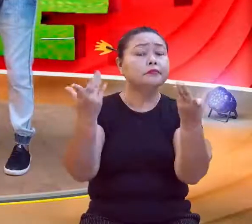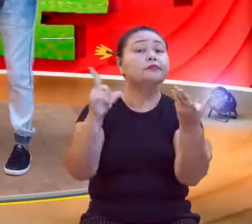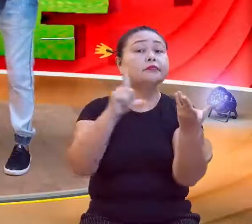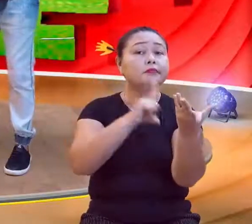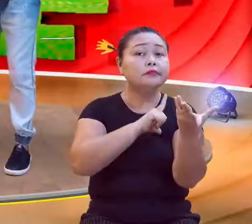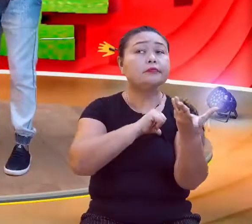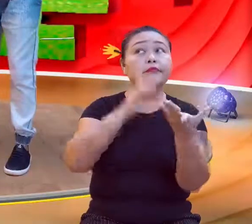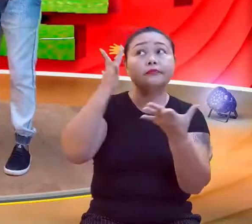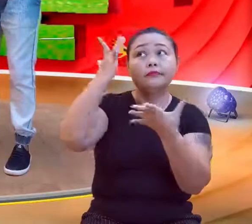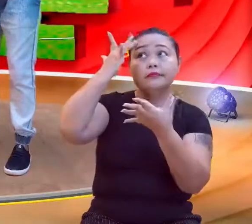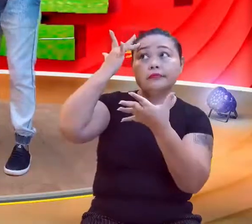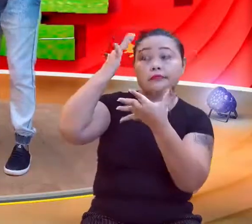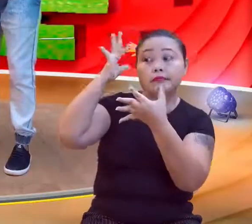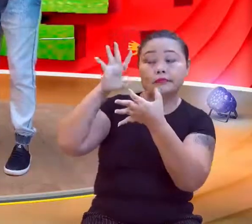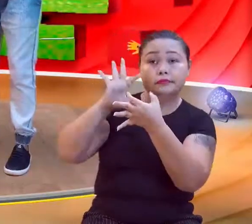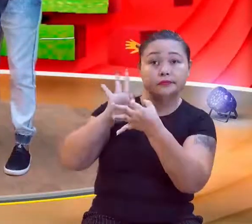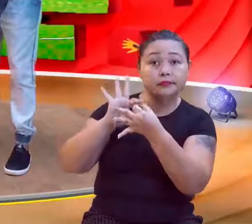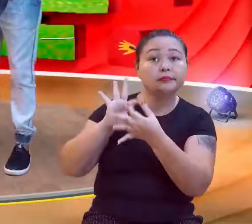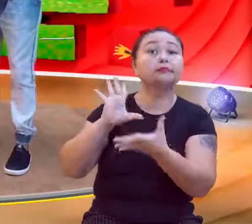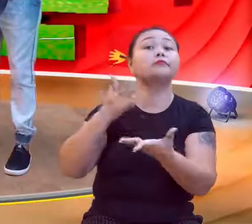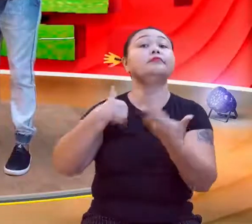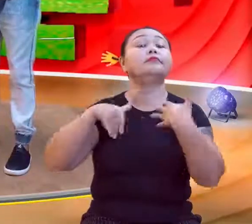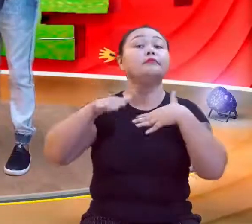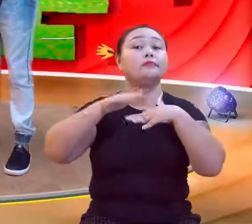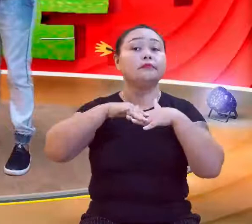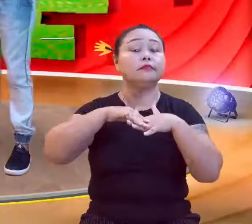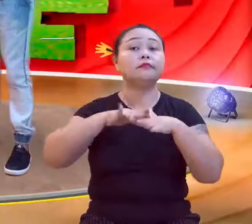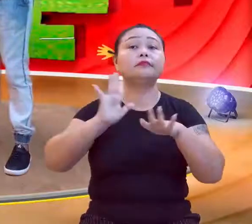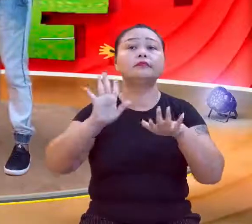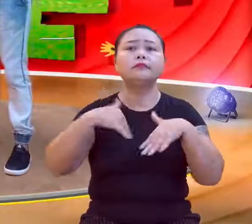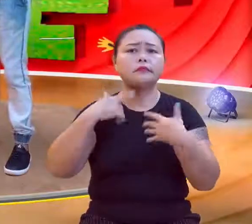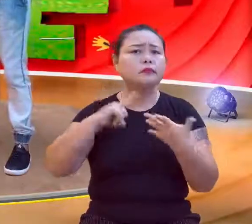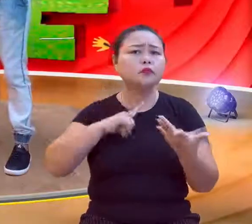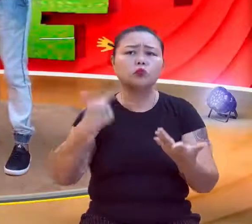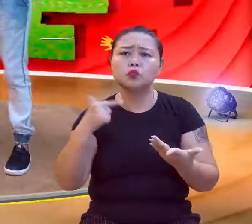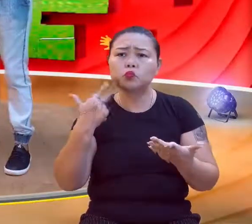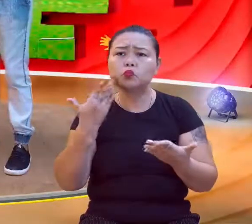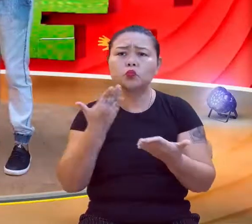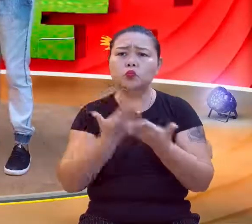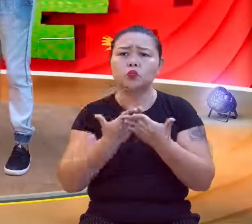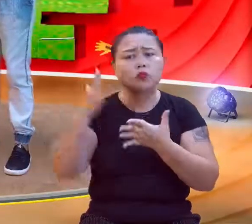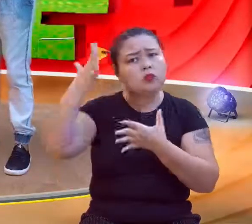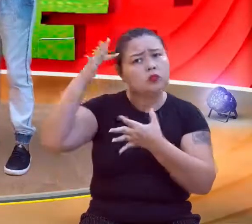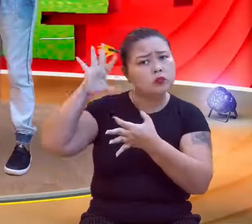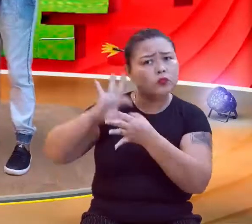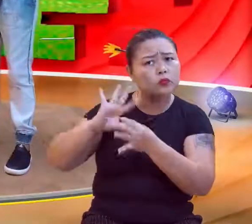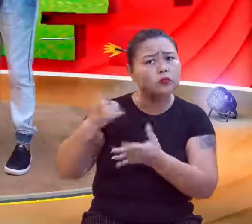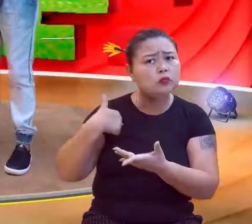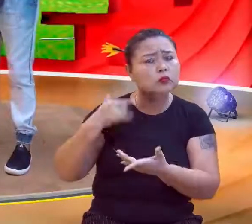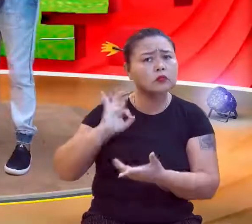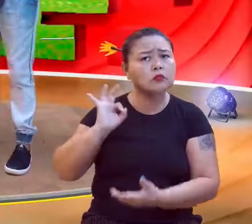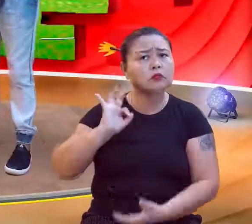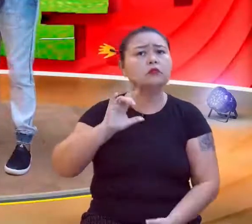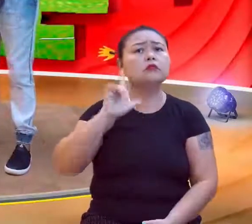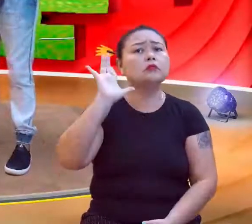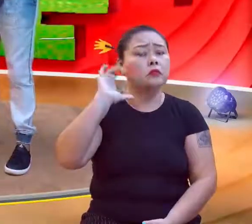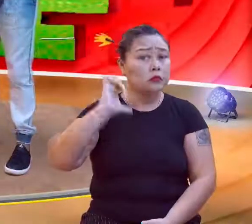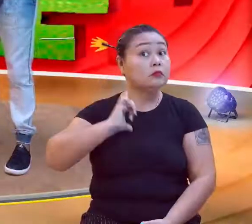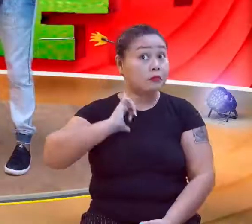que o nome é raciocínio lógico matemático. Mas, se não me engano, nós não tivemos aula com ele de raciocínio lógico ainda, né? De lógica. Ah, mas